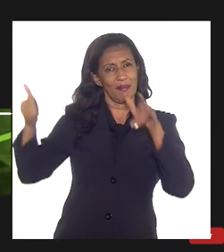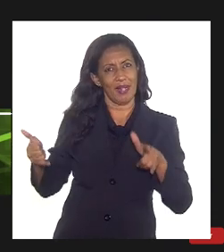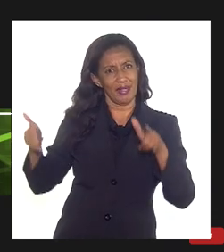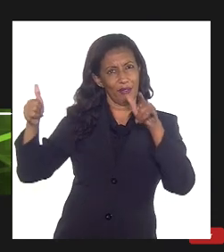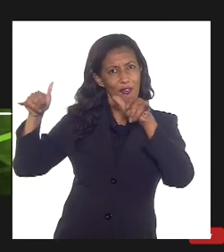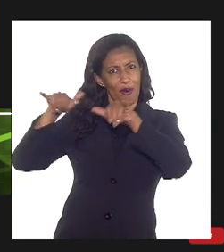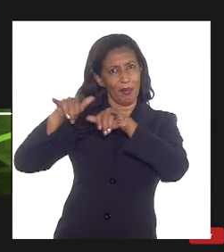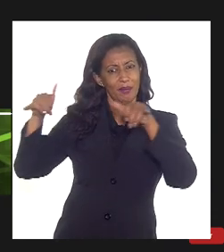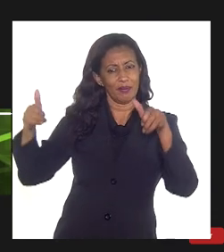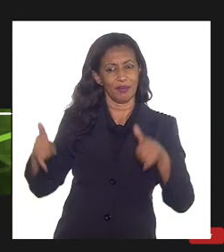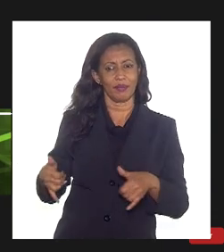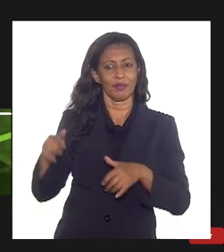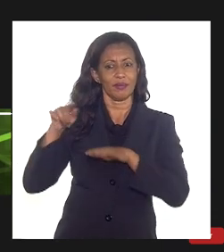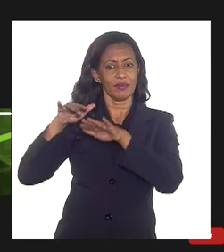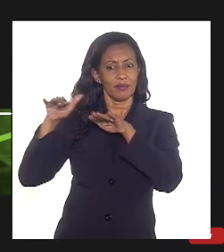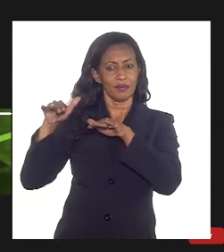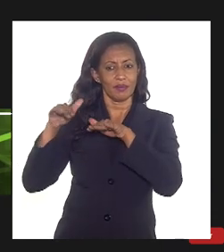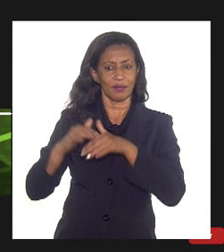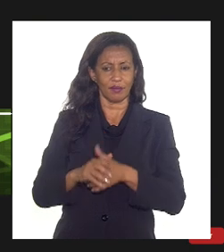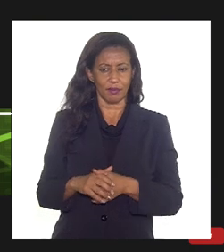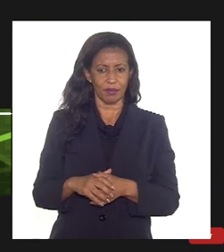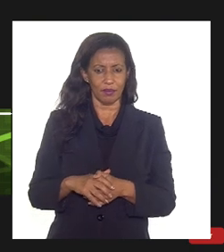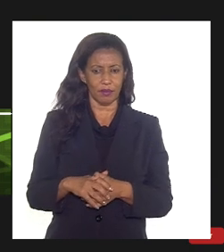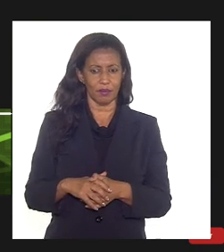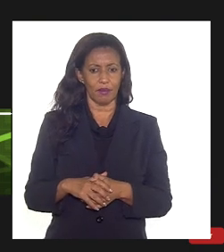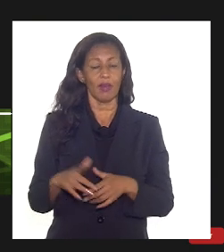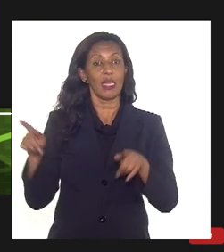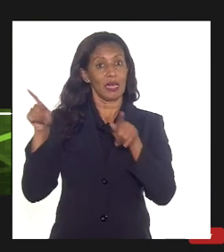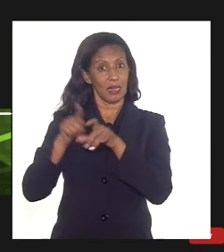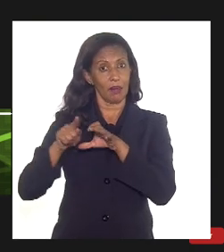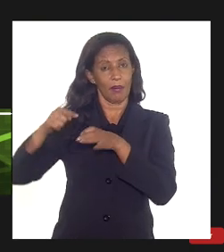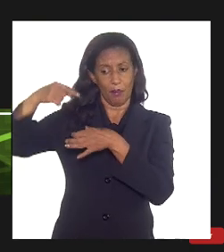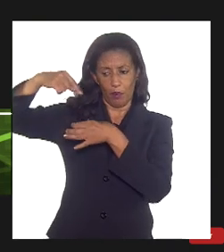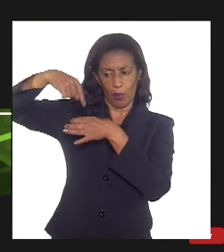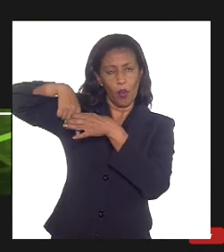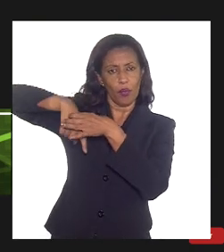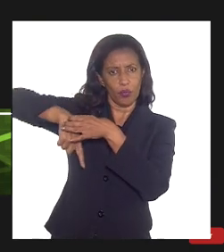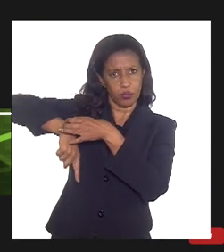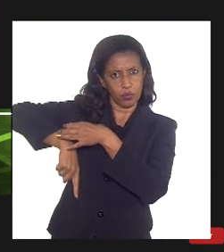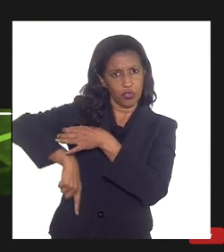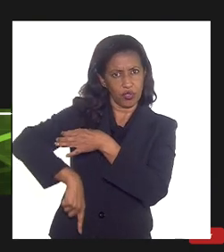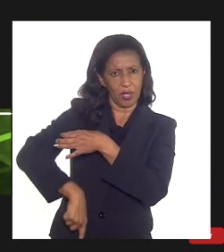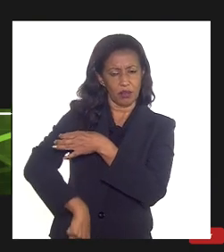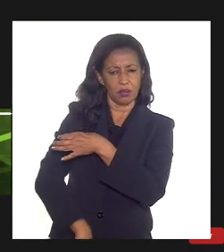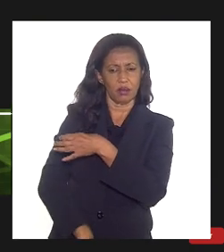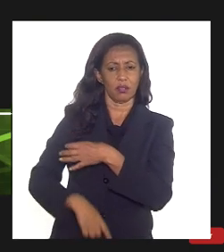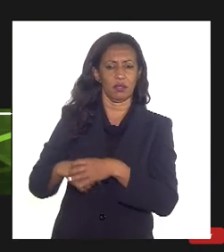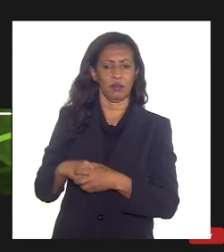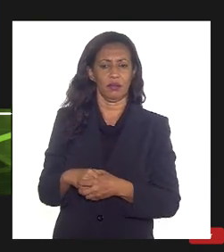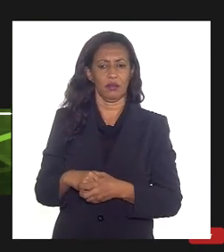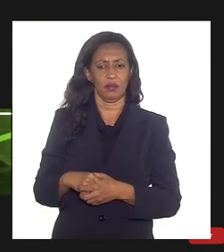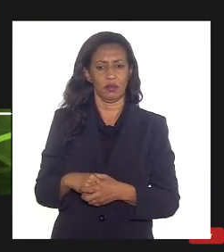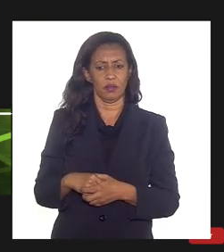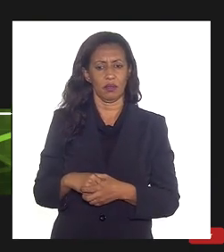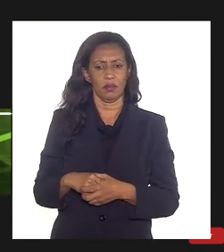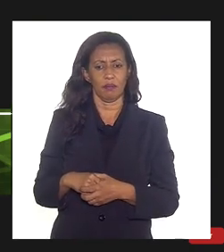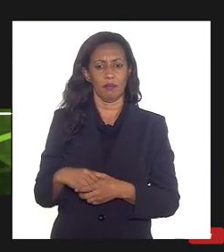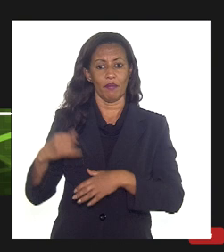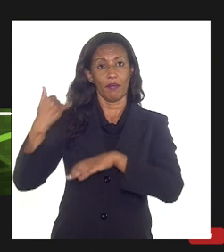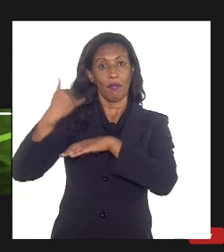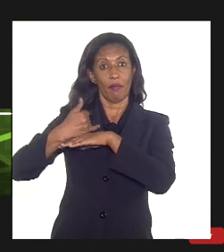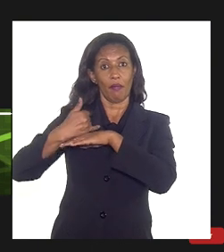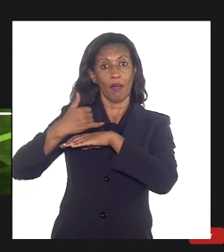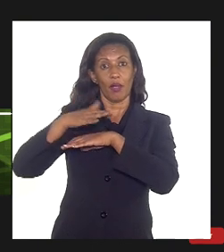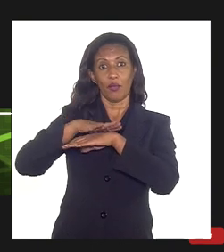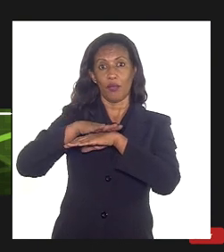350 milhões de linhas de dutos profundidade também lâmina da água muito profundo a plataforma ela